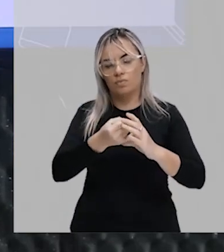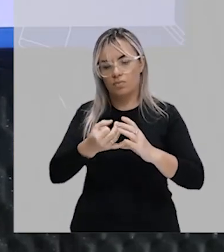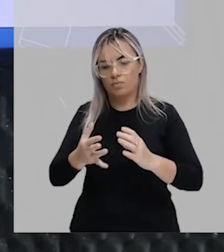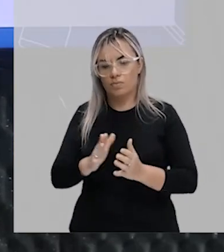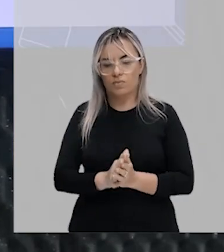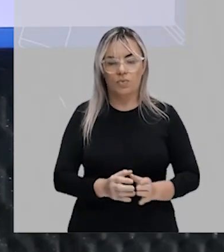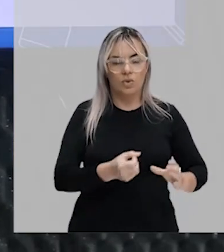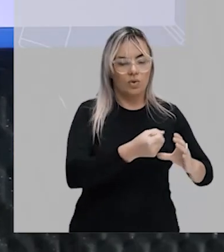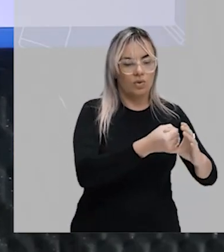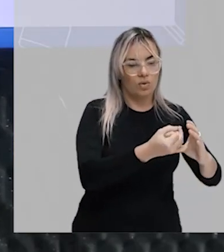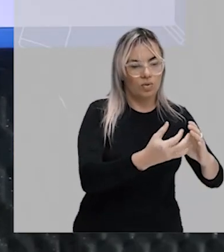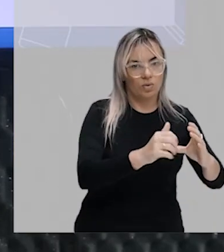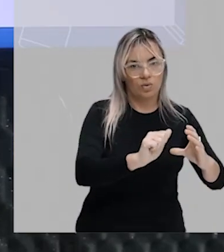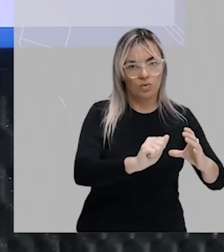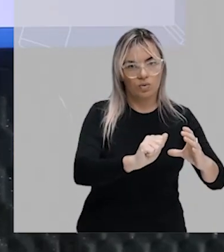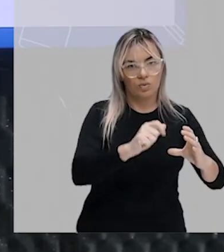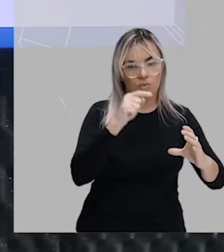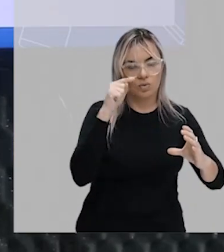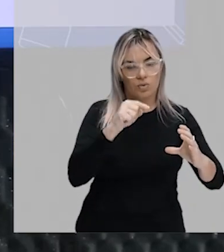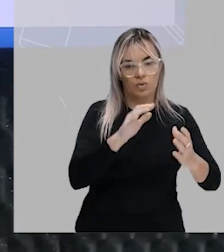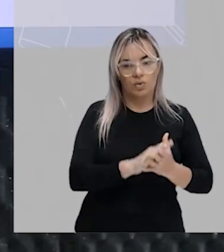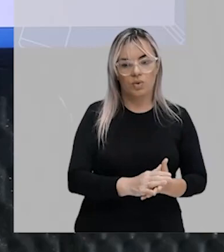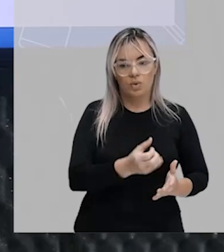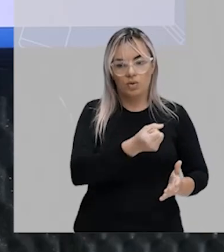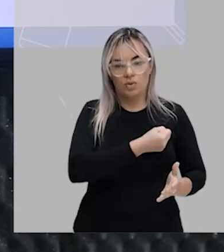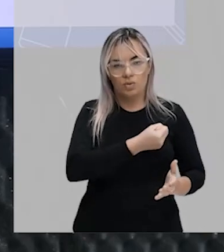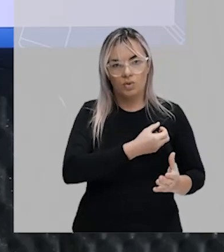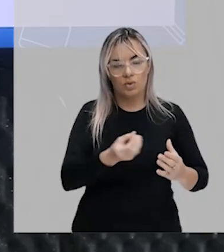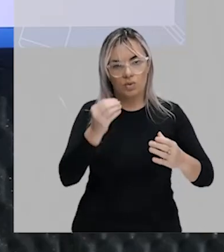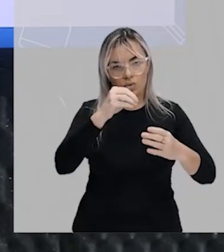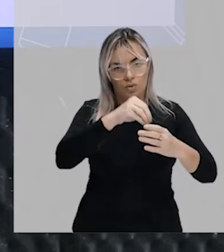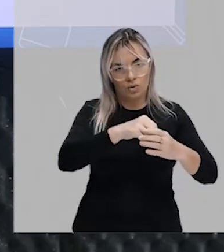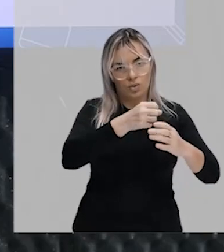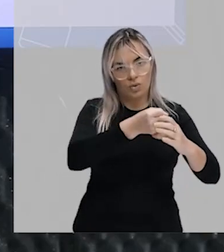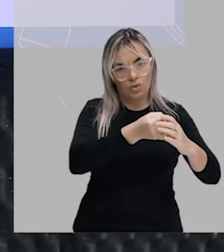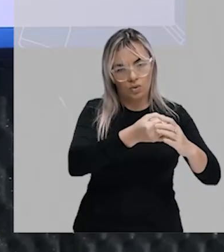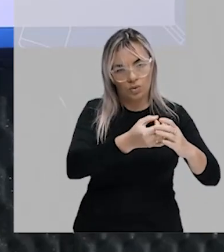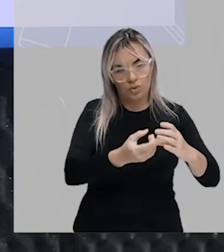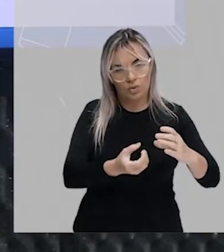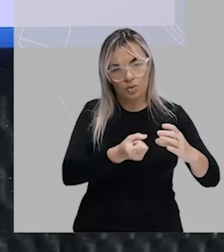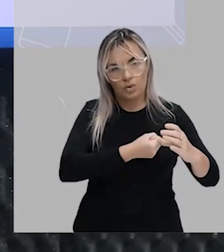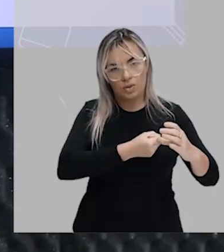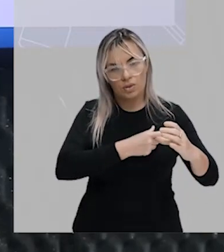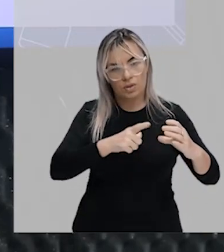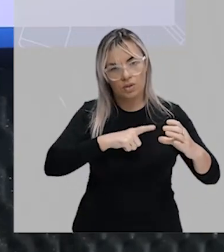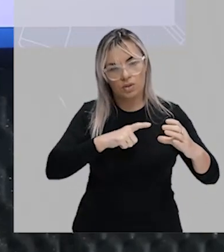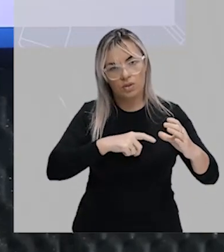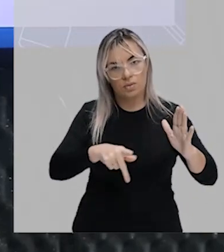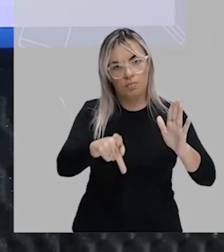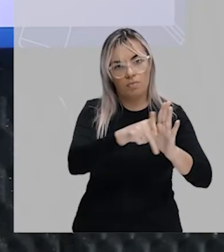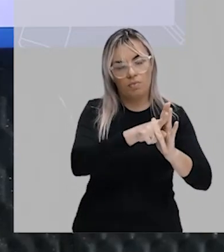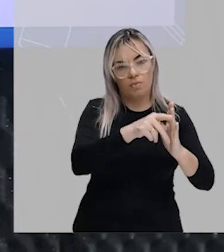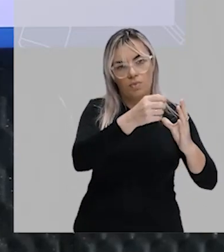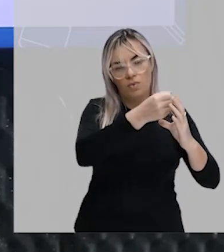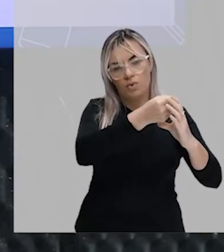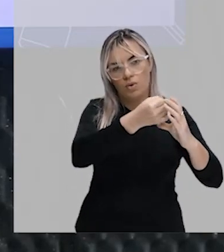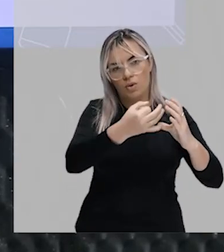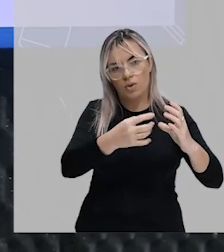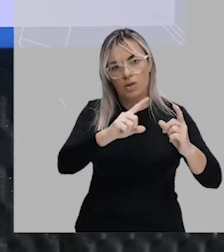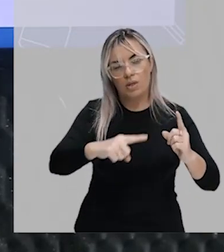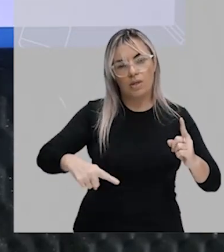conjunto A e nele, os números que fazem parte desse conjunto têm uma característica. Eles são inteiros